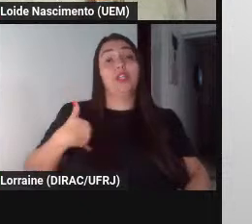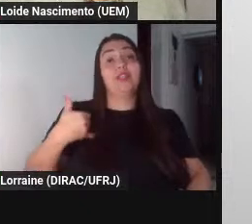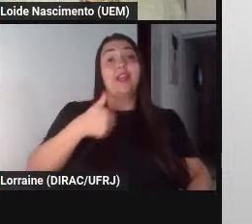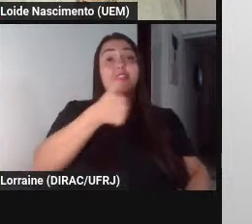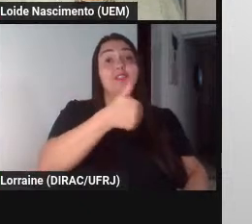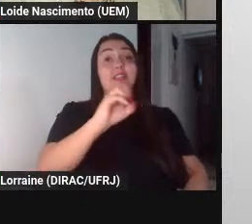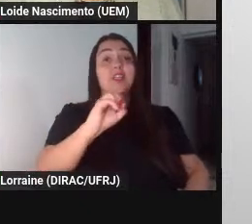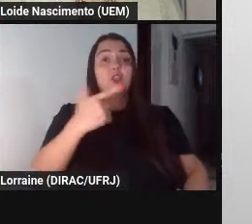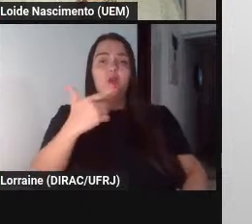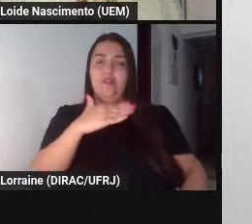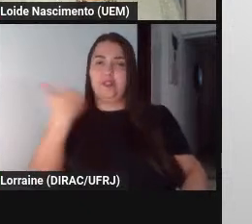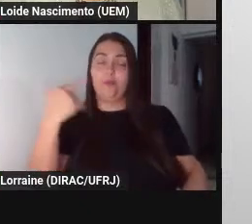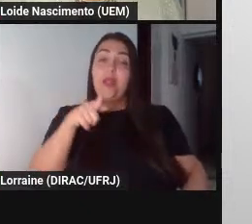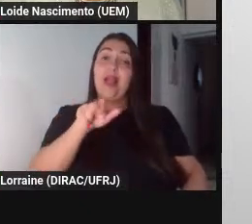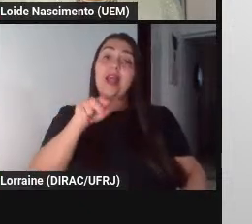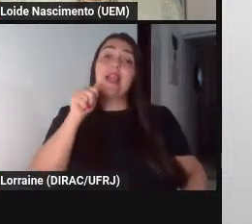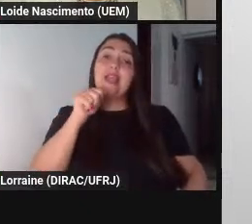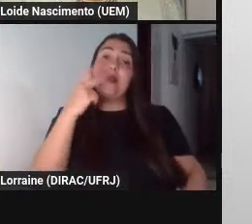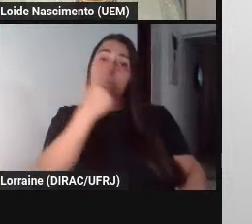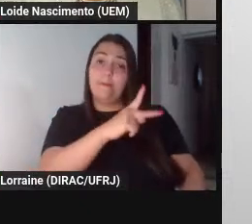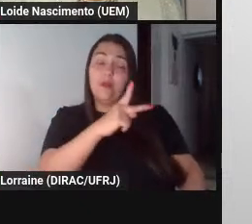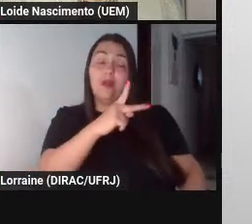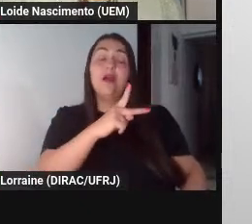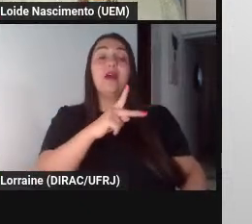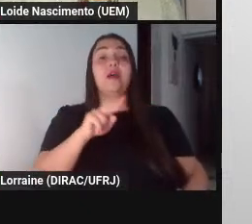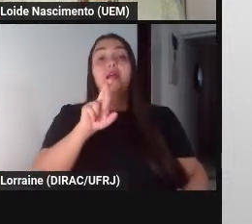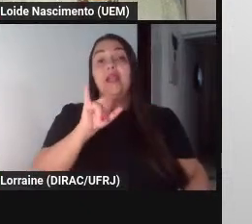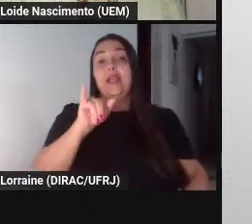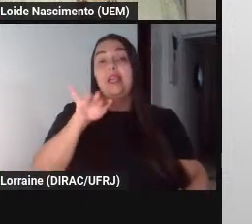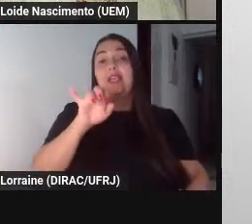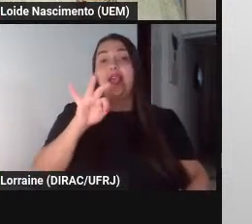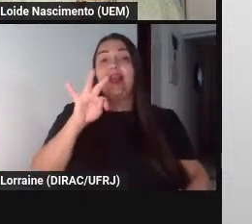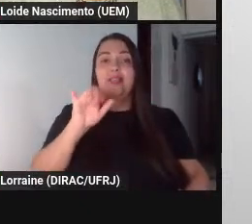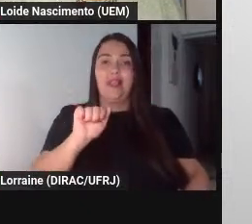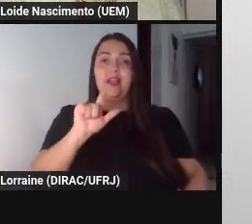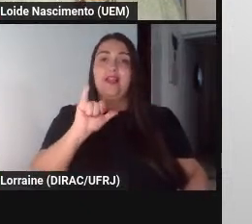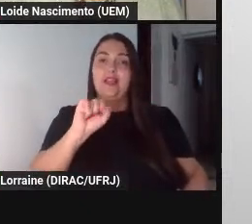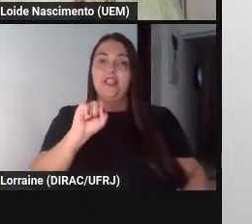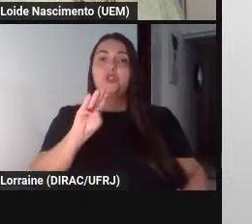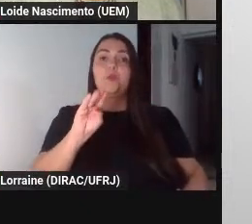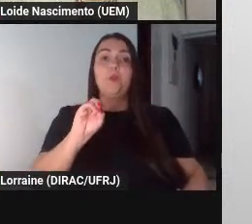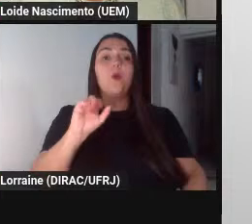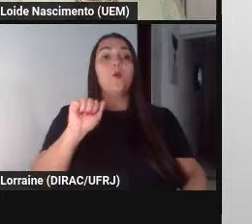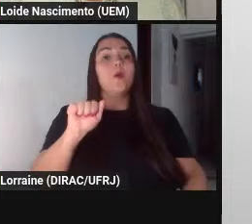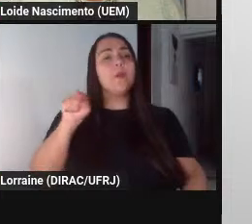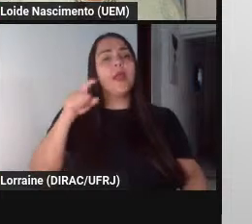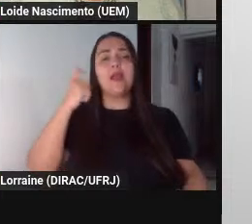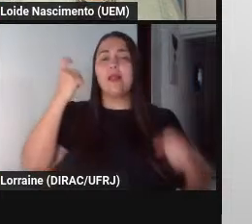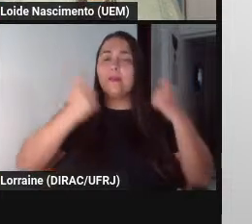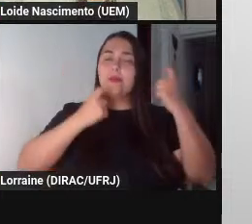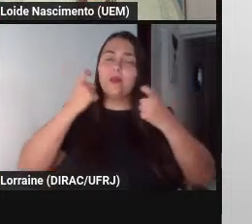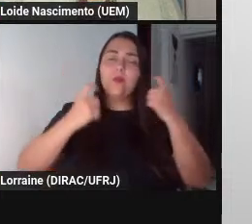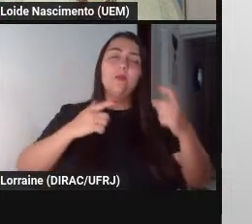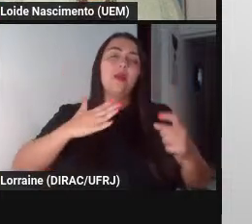e ela é irmã de Enriqueta Lisboa ela se preocupa gosta muito de fábulas e se preocupa